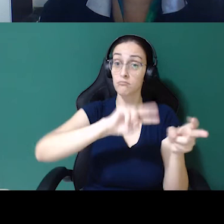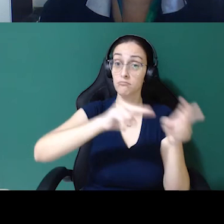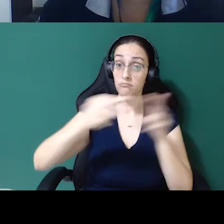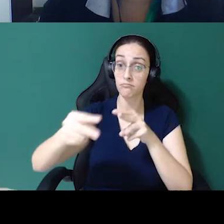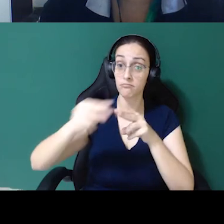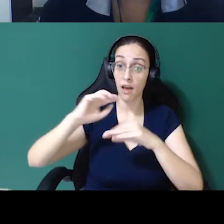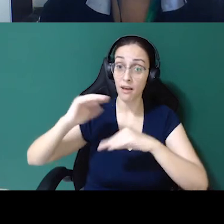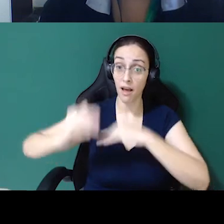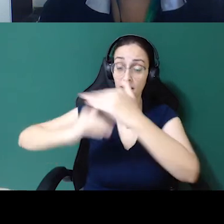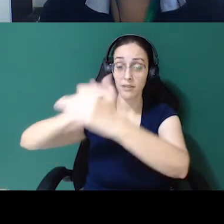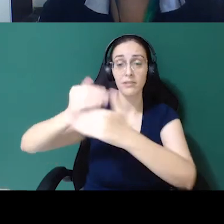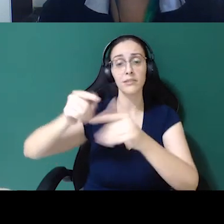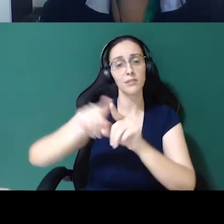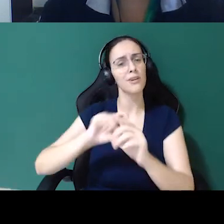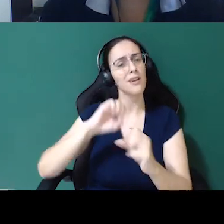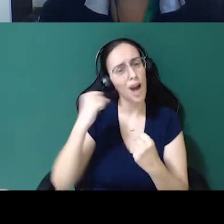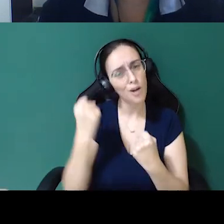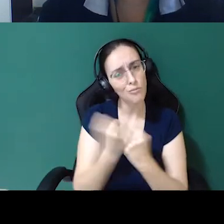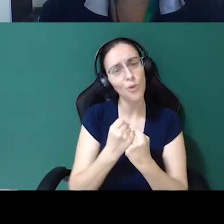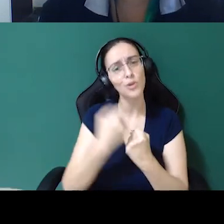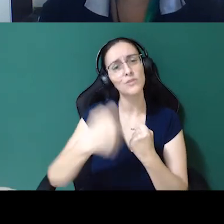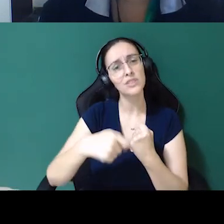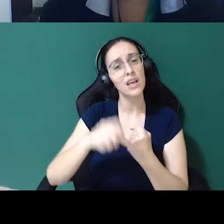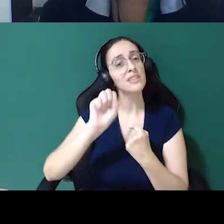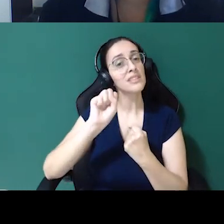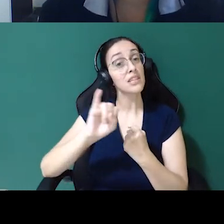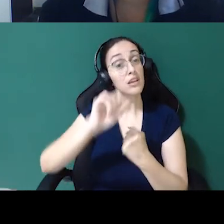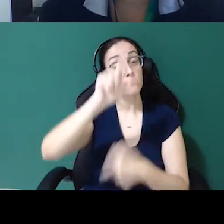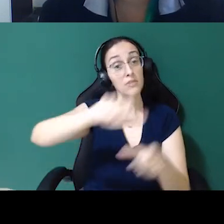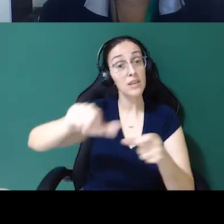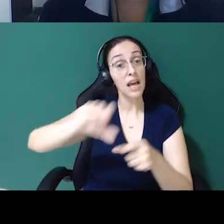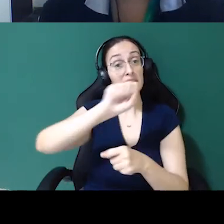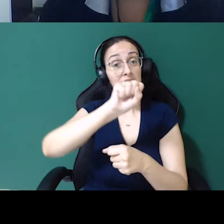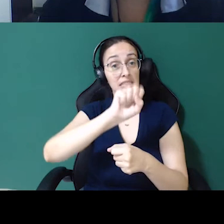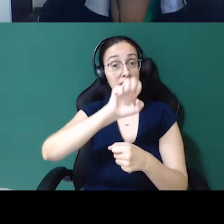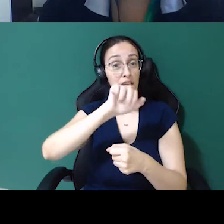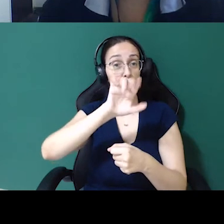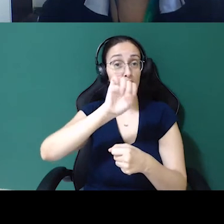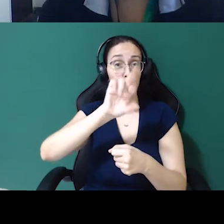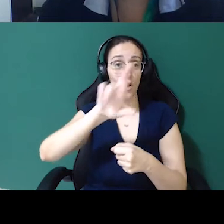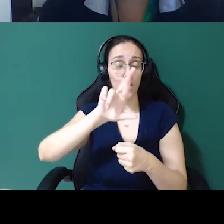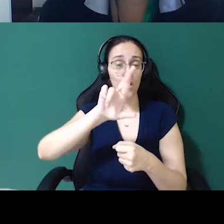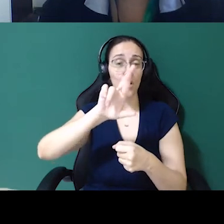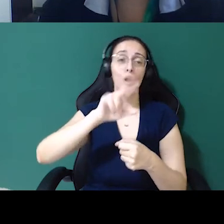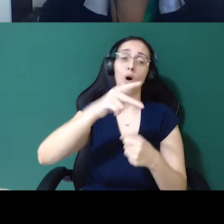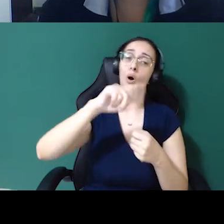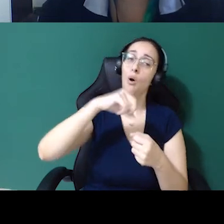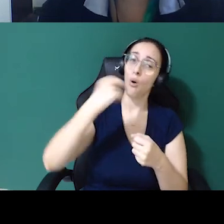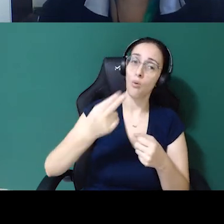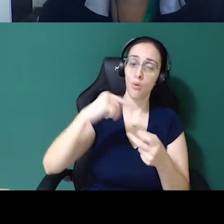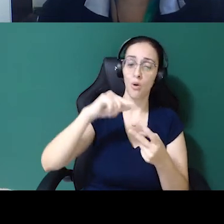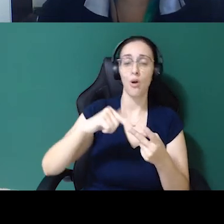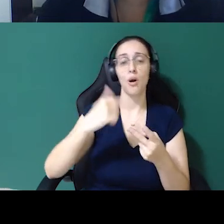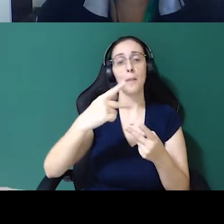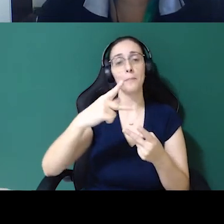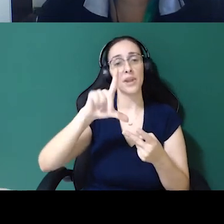precisa muito de apoio de quem já é sênior, de quem já é pleno. Não ter medo, sabe, de desenvolver